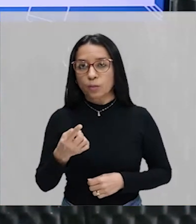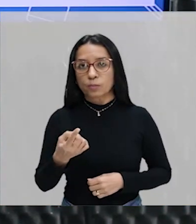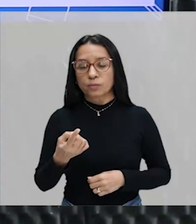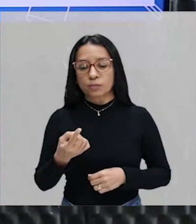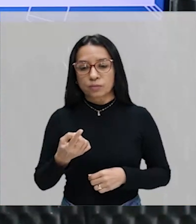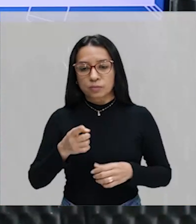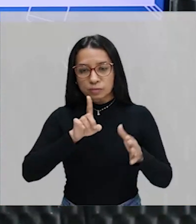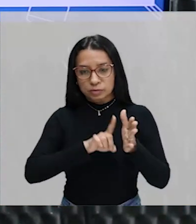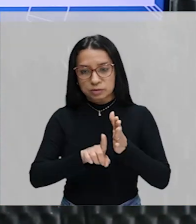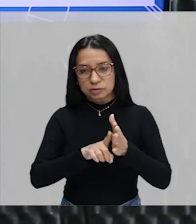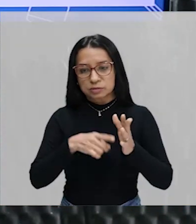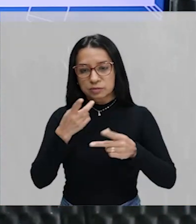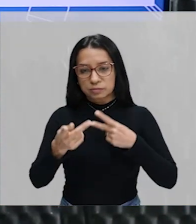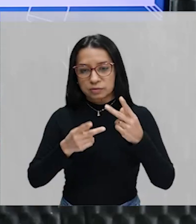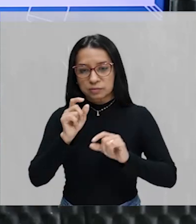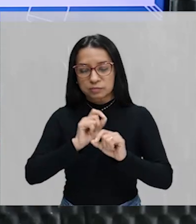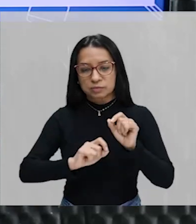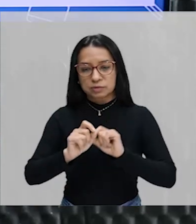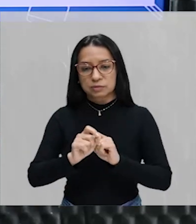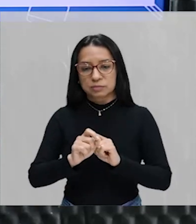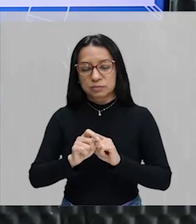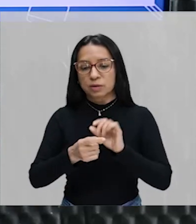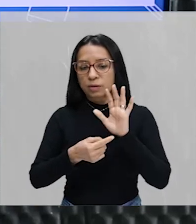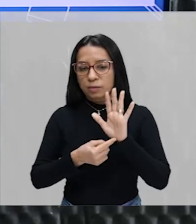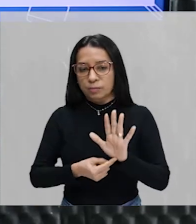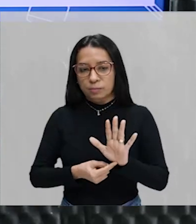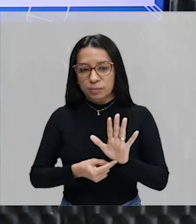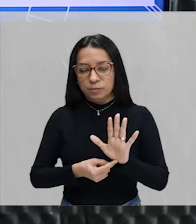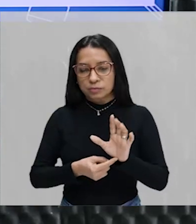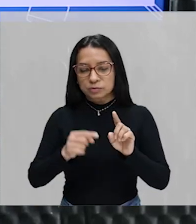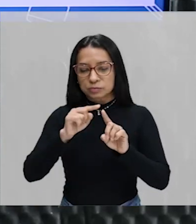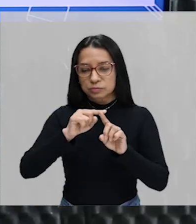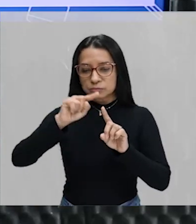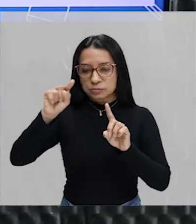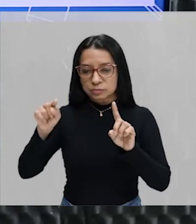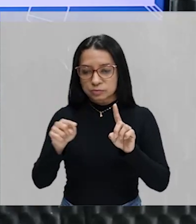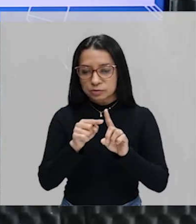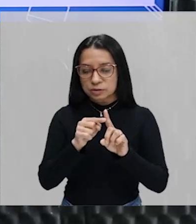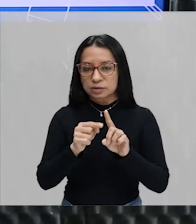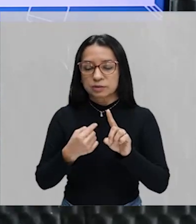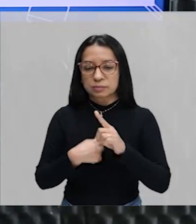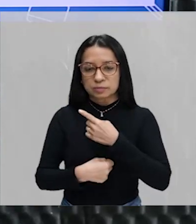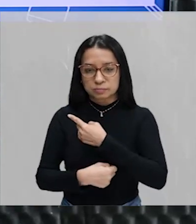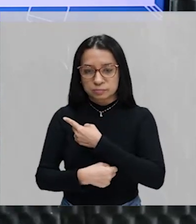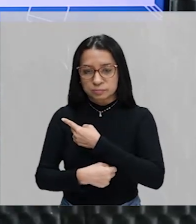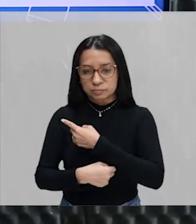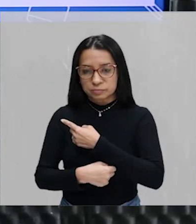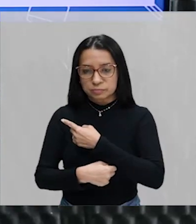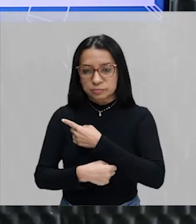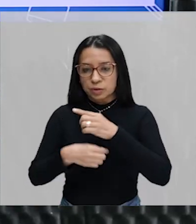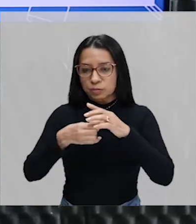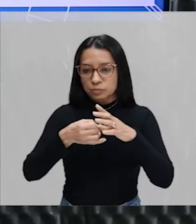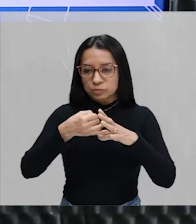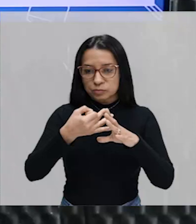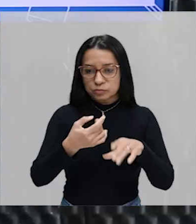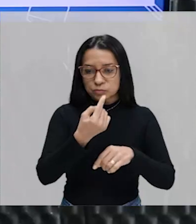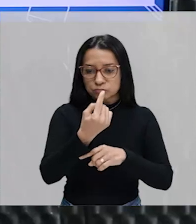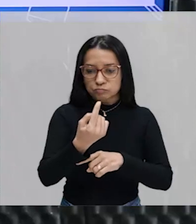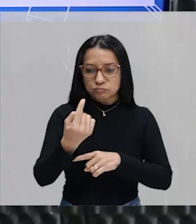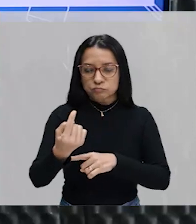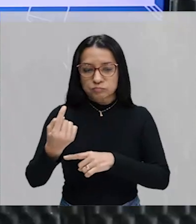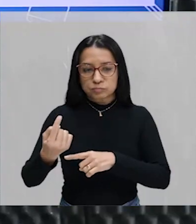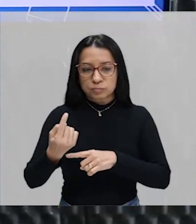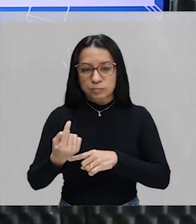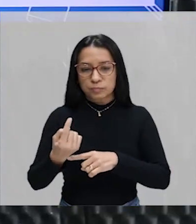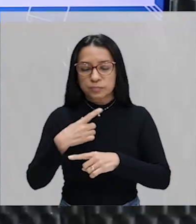Ela diz o seguinte. Gente, indique no diagrama a seguir os seguintes conjuntos, um de cada vez. Gente,